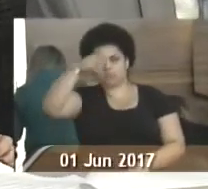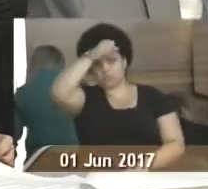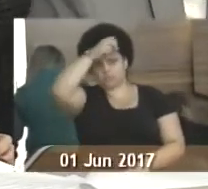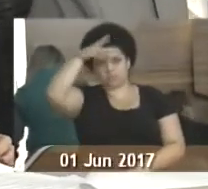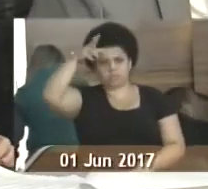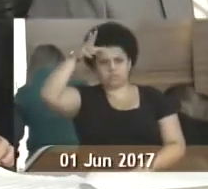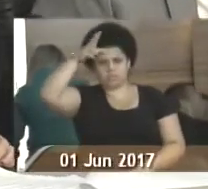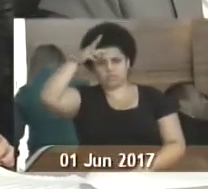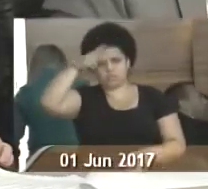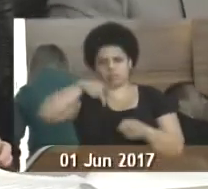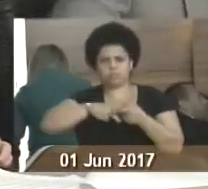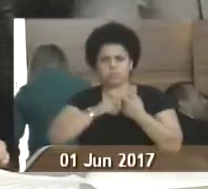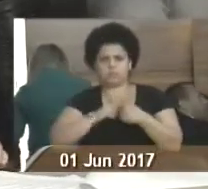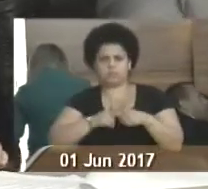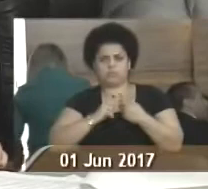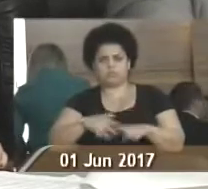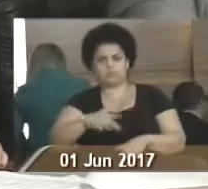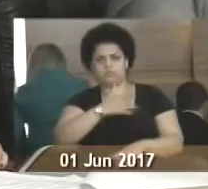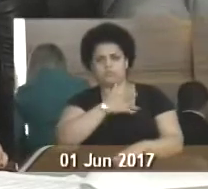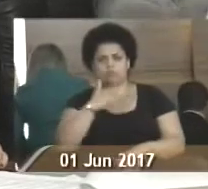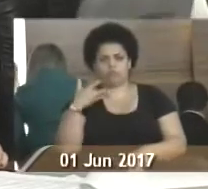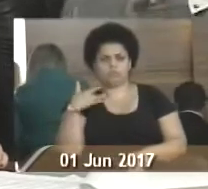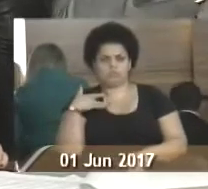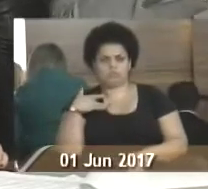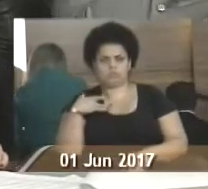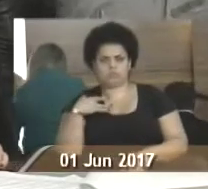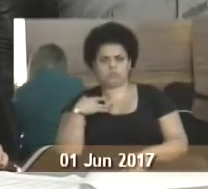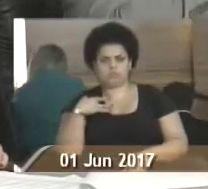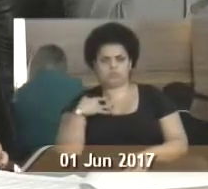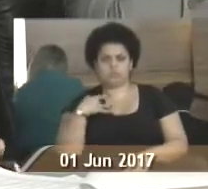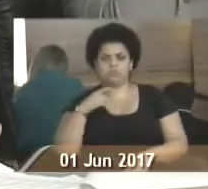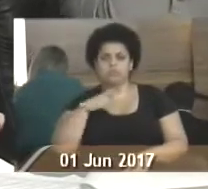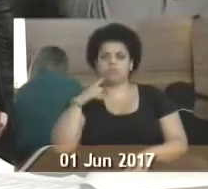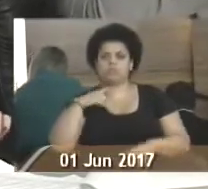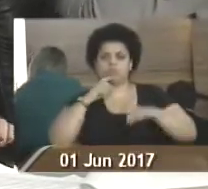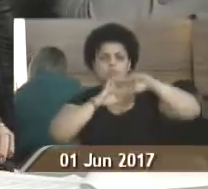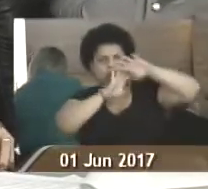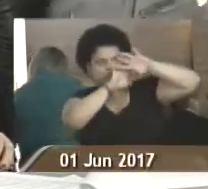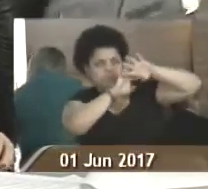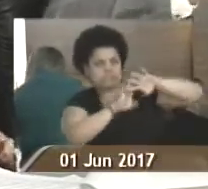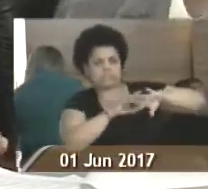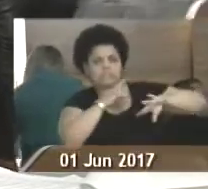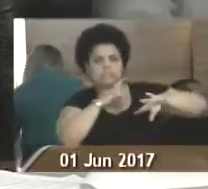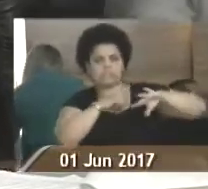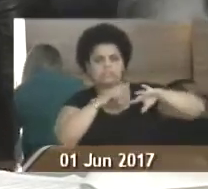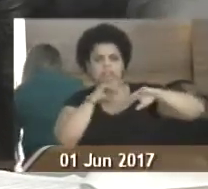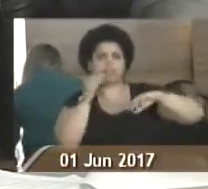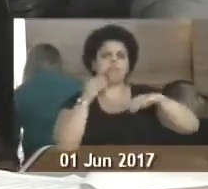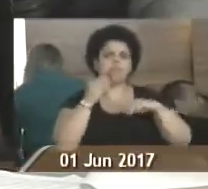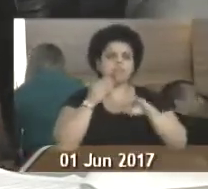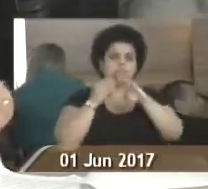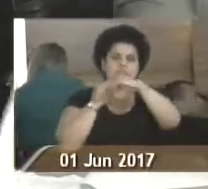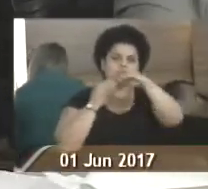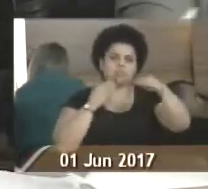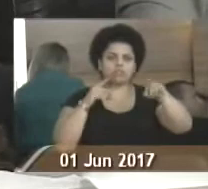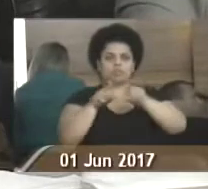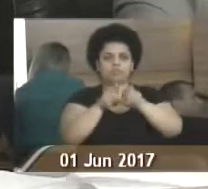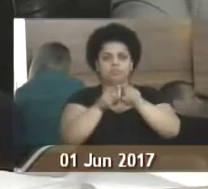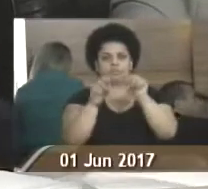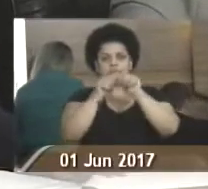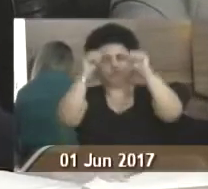municipal a manutenção do posto de saúde, reparo de trincas e rachaduras nas paredes, impermeabilização da laje com